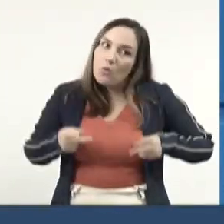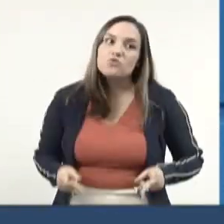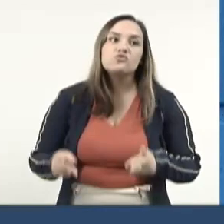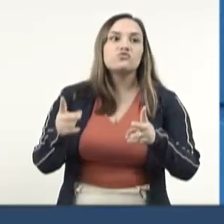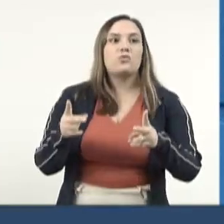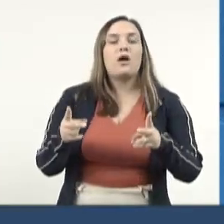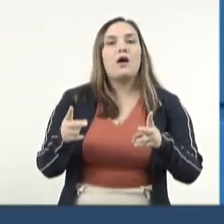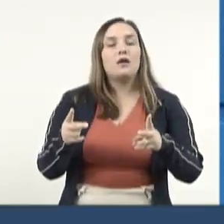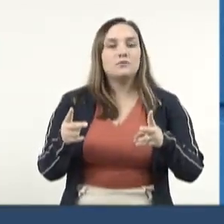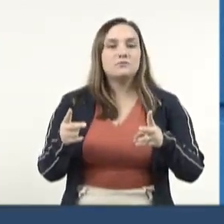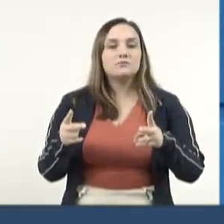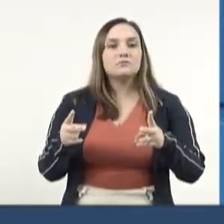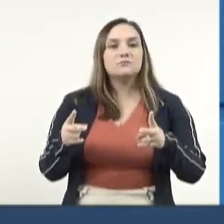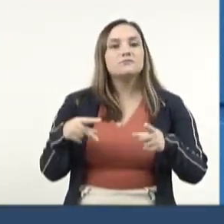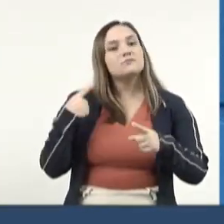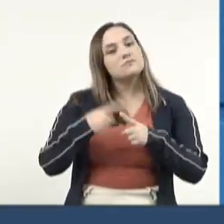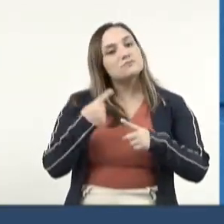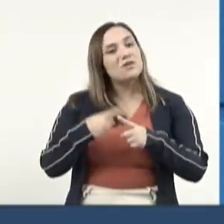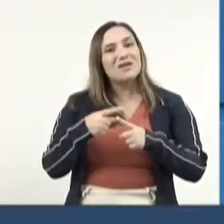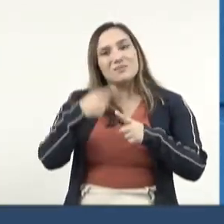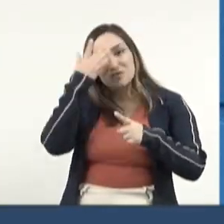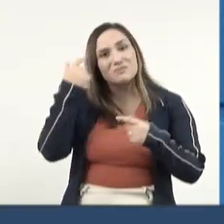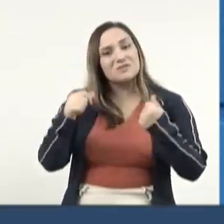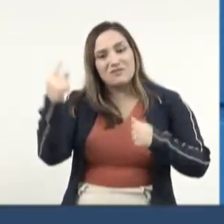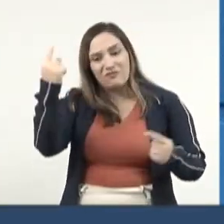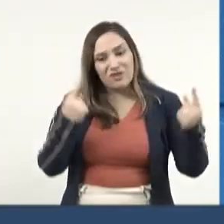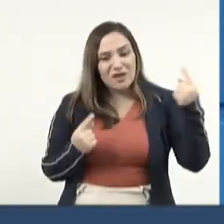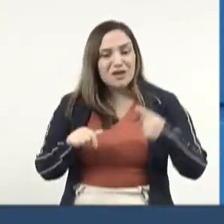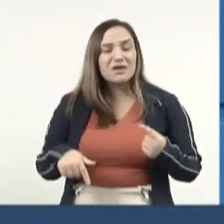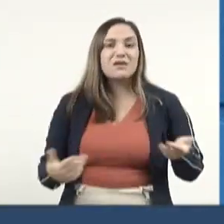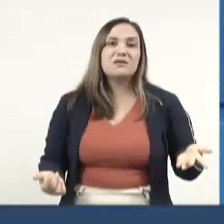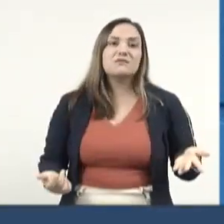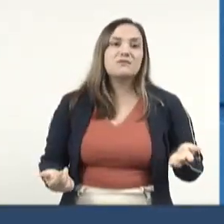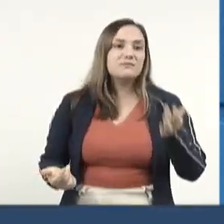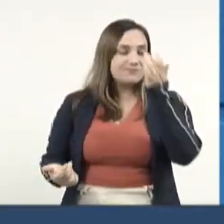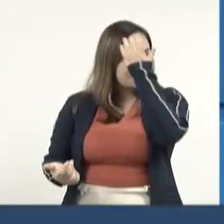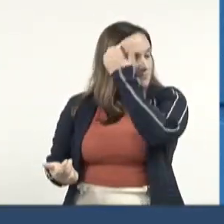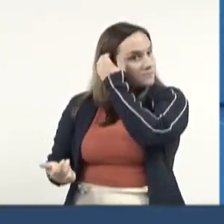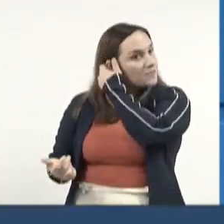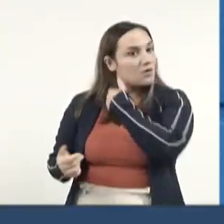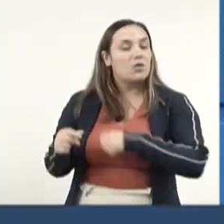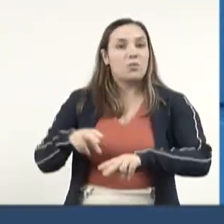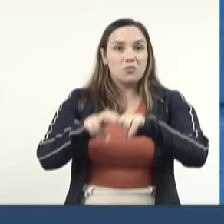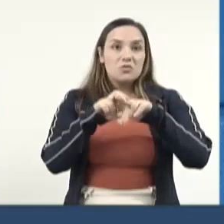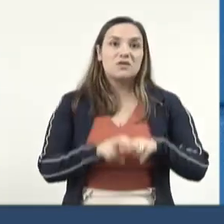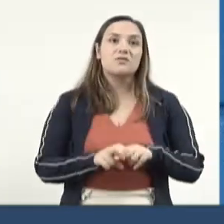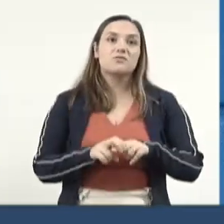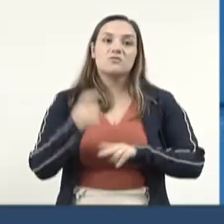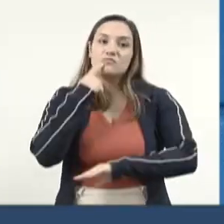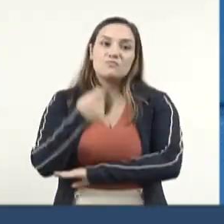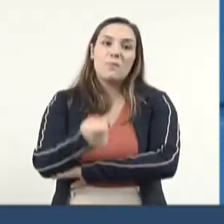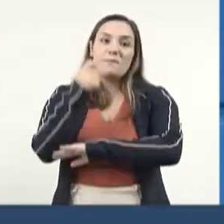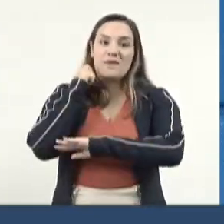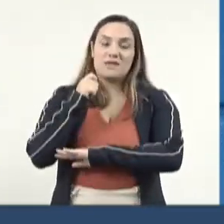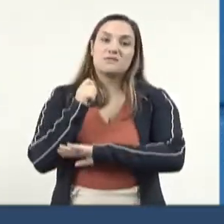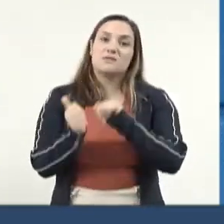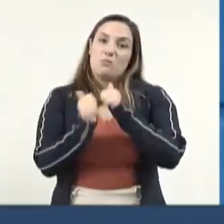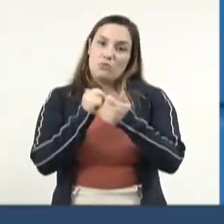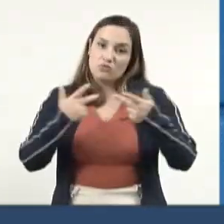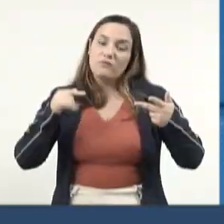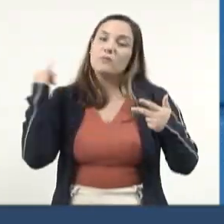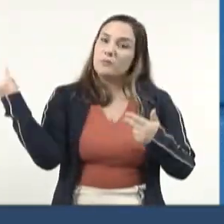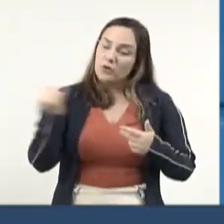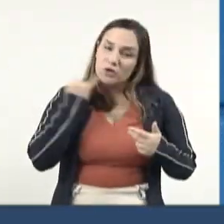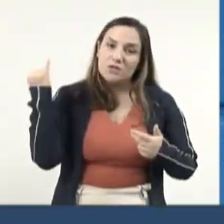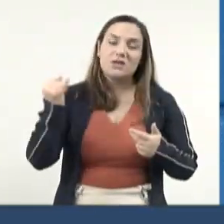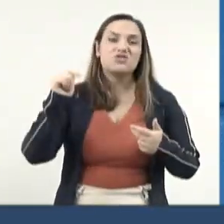sendo atrativo porque as pessoas venham para cá, mas a alternativa da pesca esportiva foi muito fomentada e foi muito validada